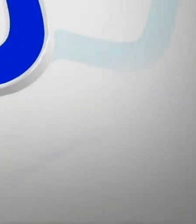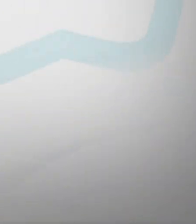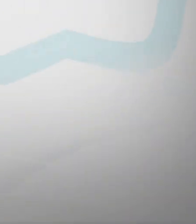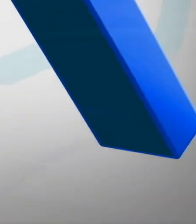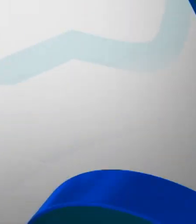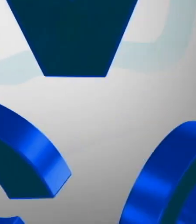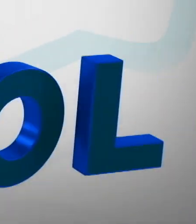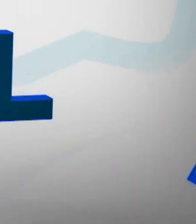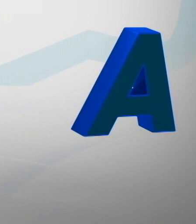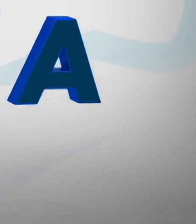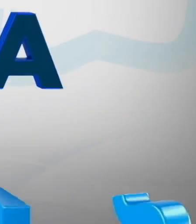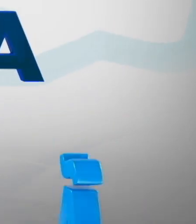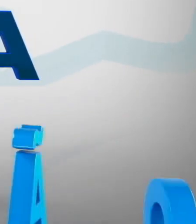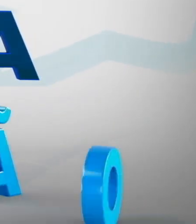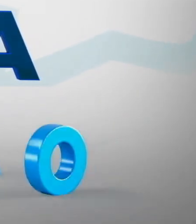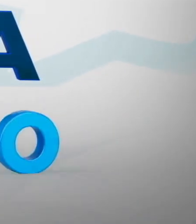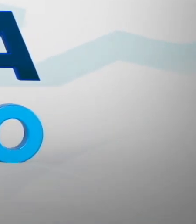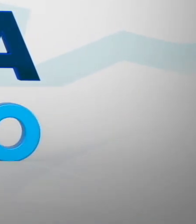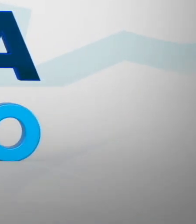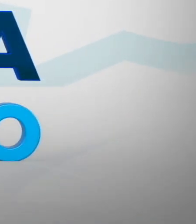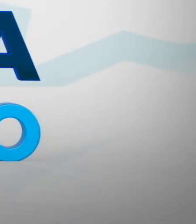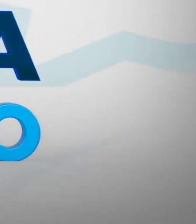Tchau, tchau!